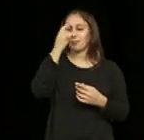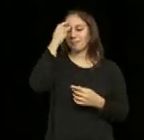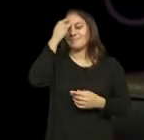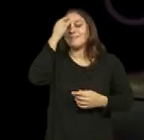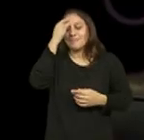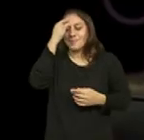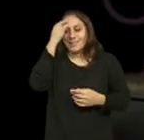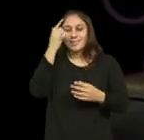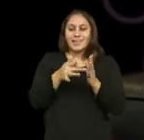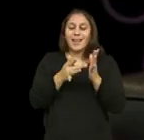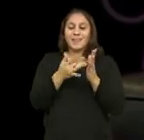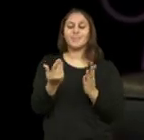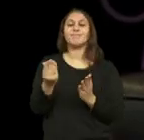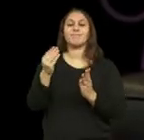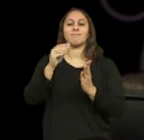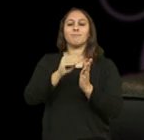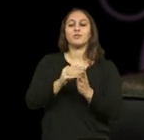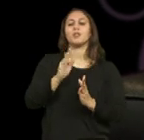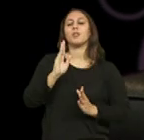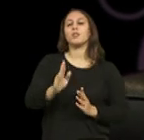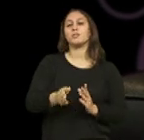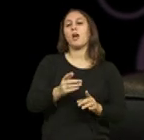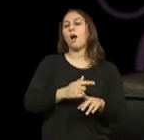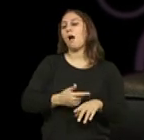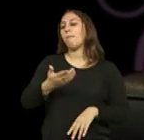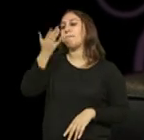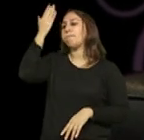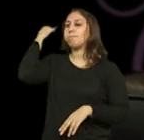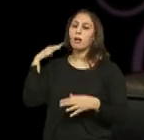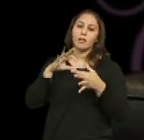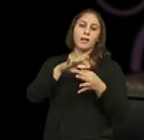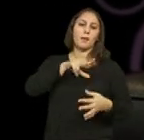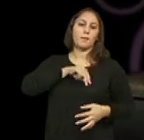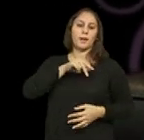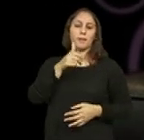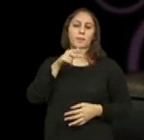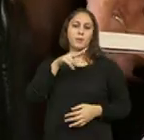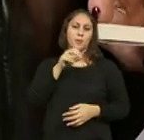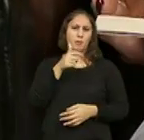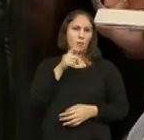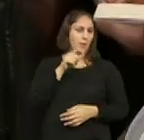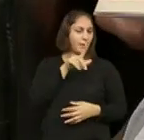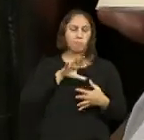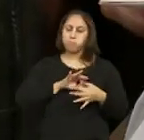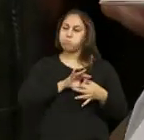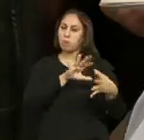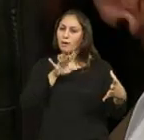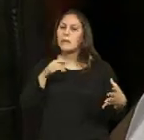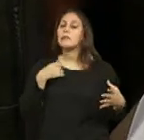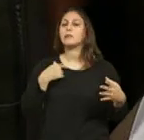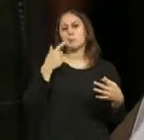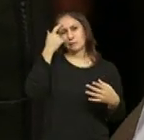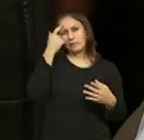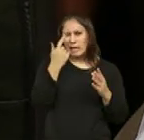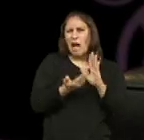já estava destinado o título e o poema do Dylan há muito tempo. não tem nada a ver com o poema novo nem nada que se pareça.